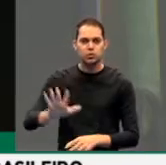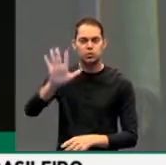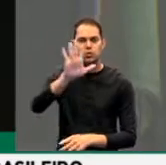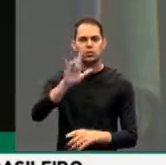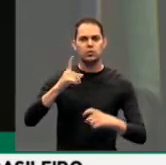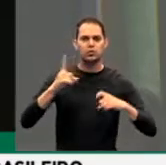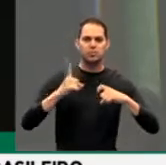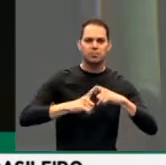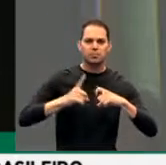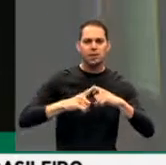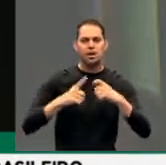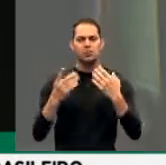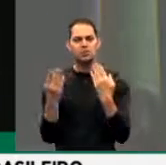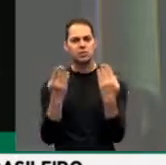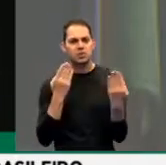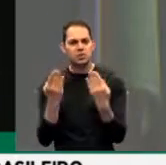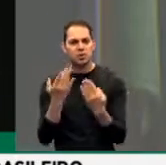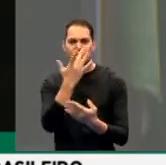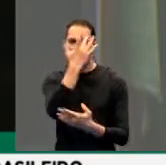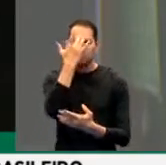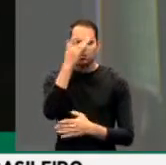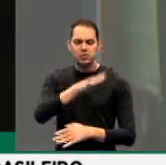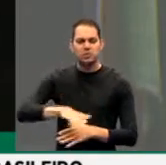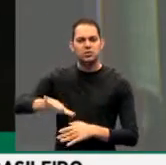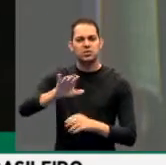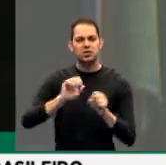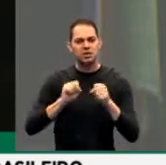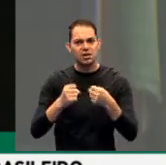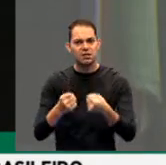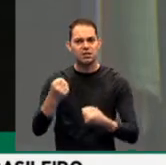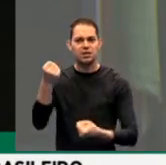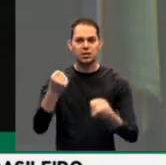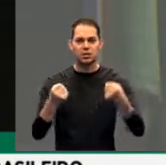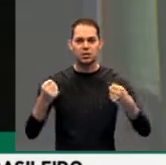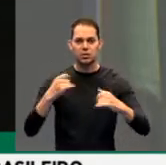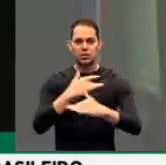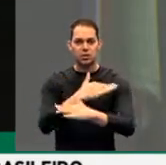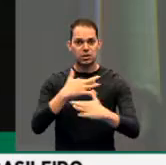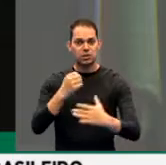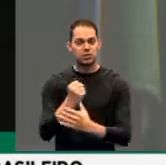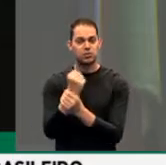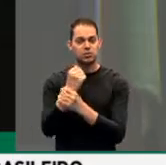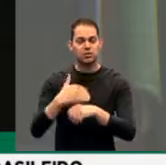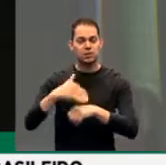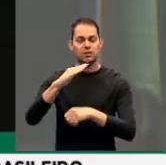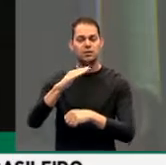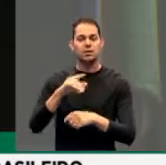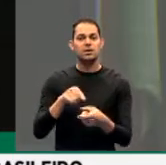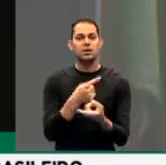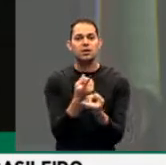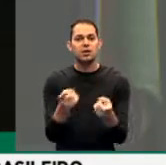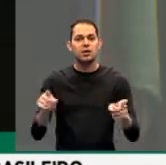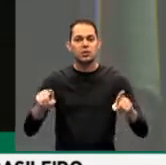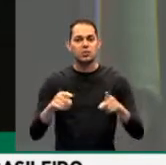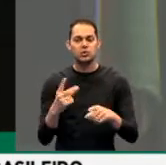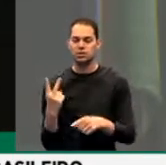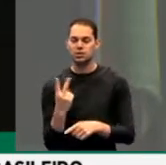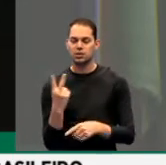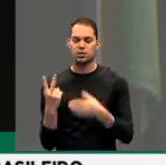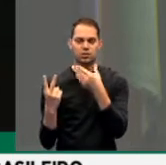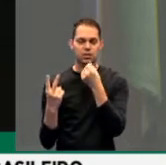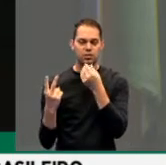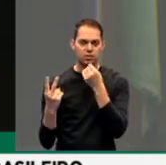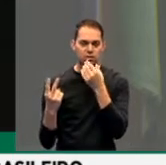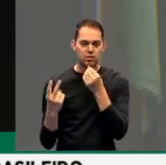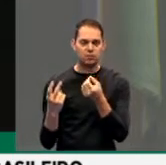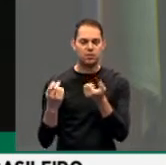psicólogos, pessoas que defendem o trânsito mais seguro. Tem uma música do Claudinho Buchecha, deputado Mauro